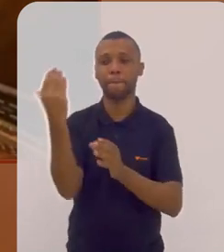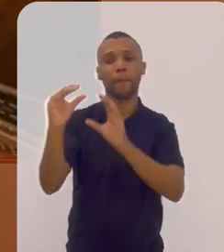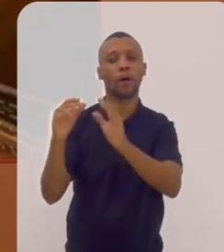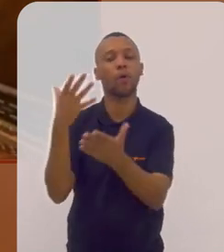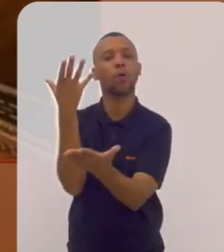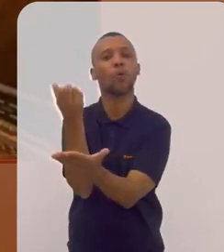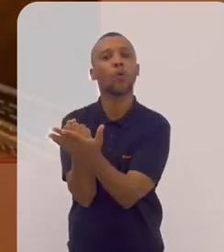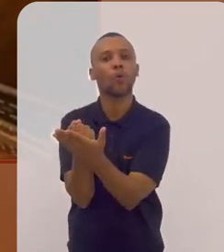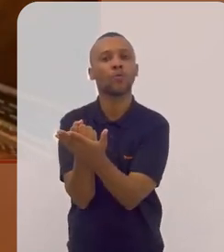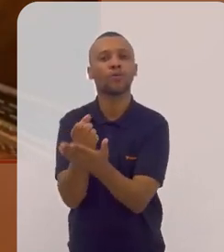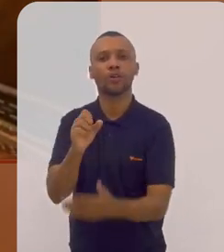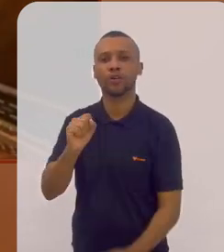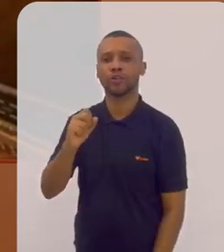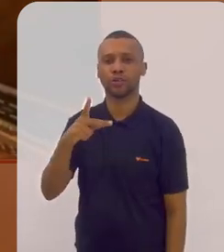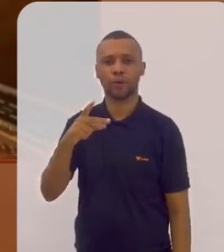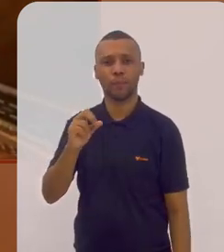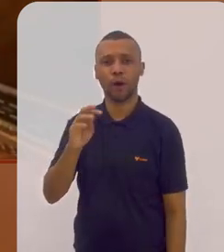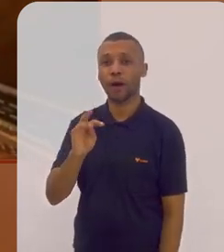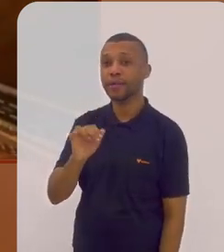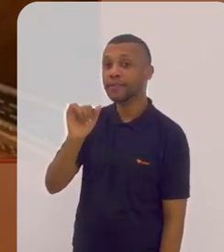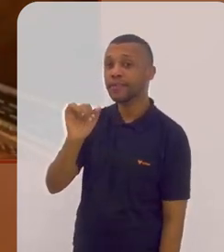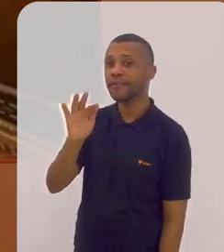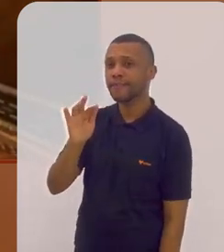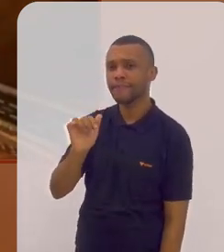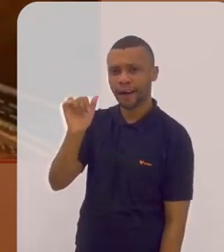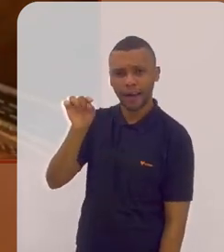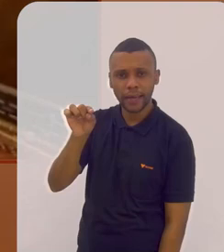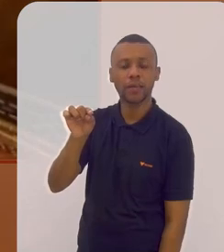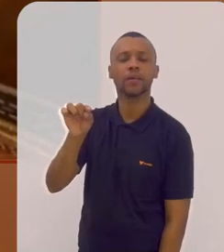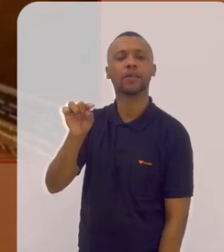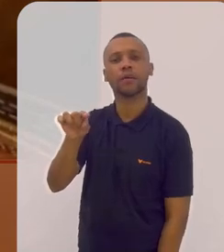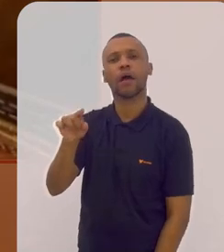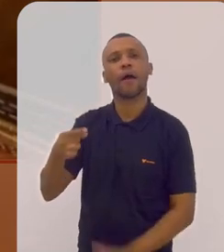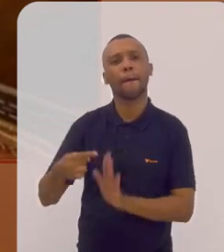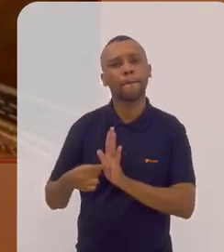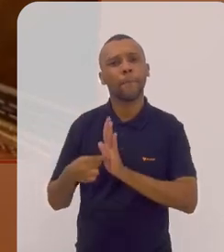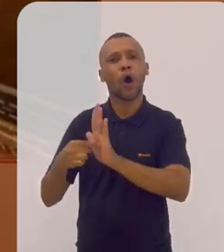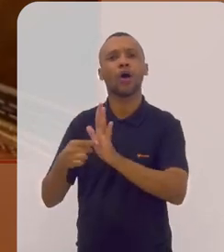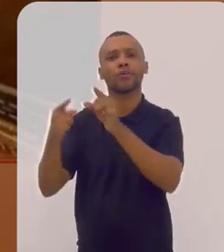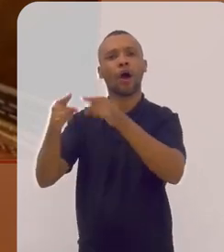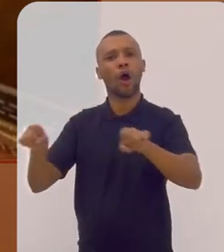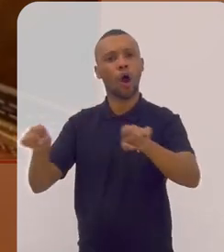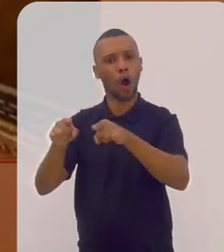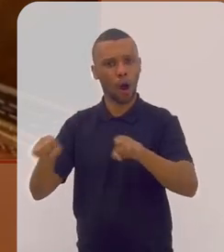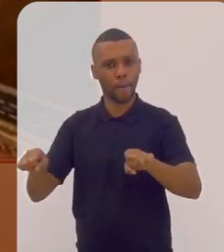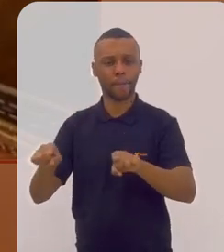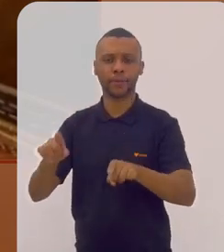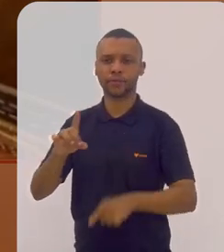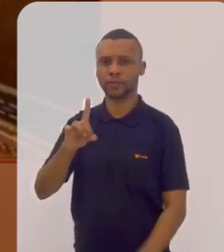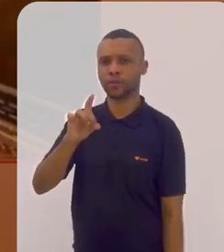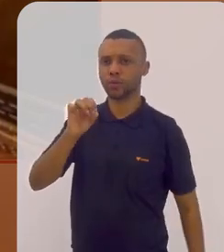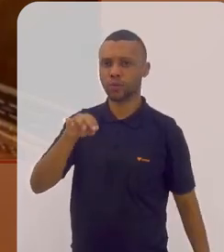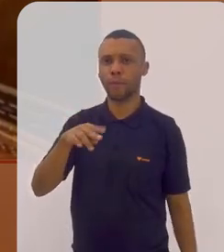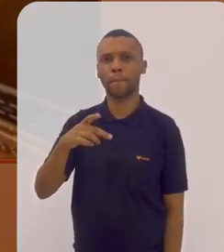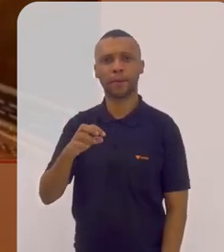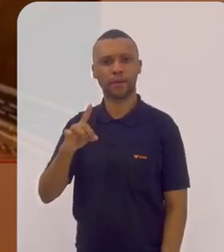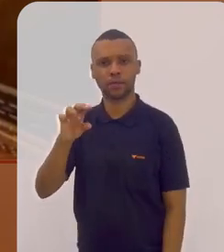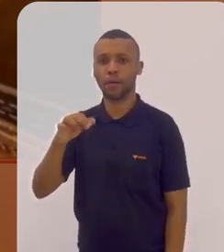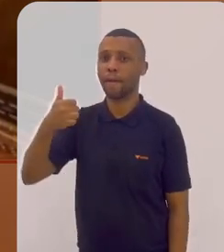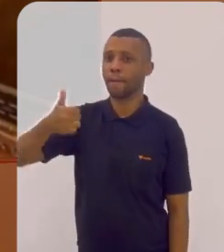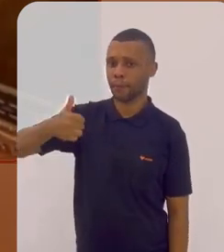se chama Dom Pedro I, obras orquestrais, obras de Dom Pedro I